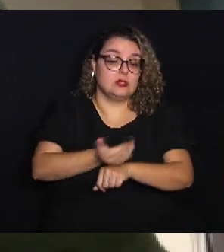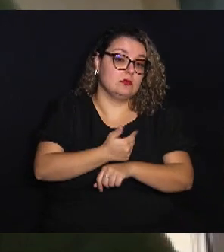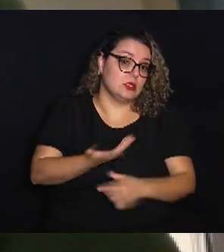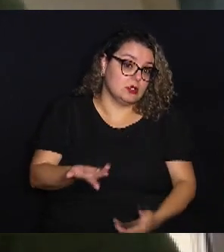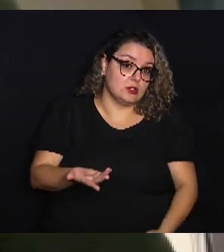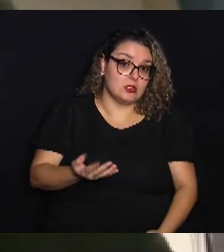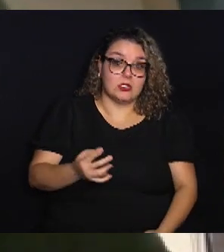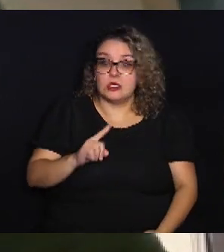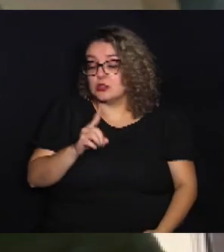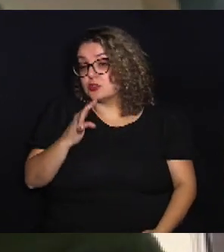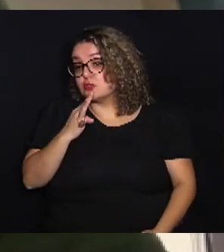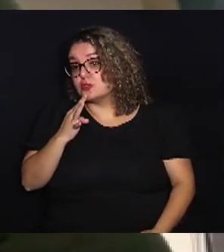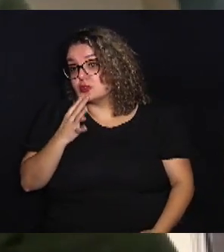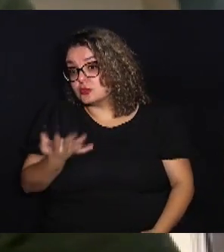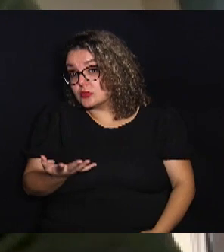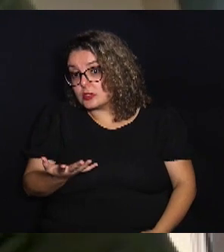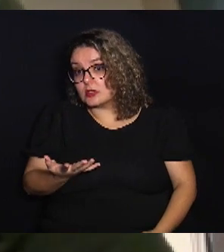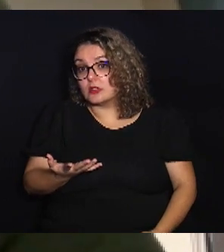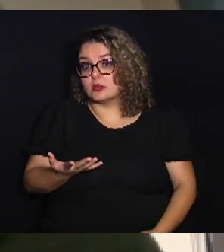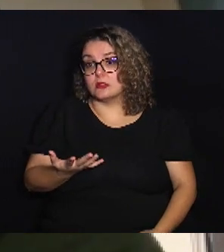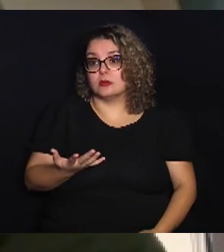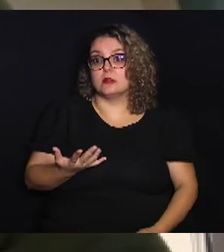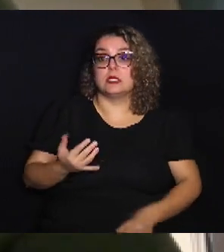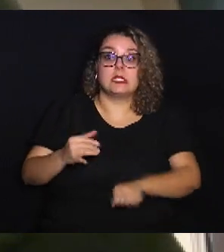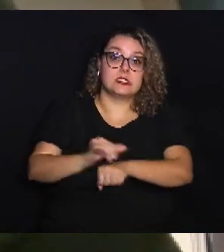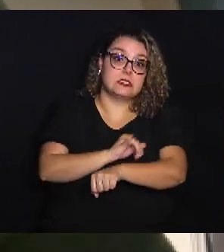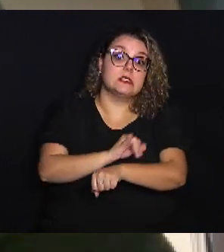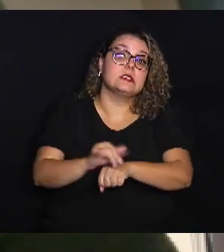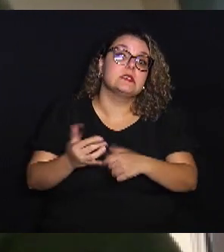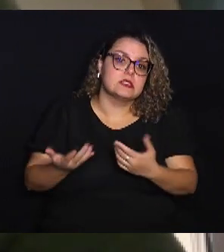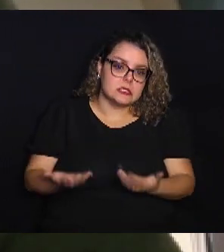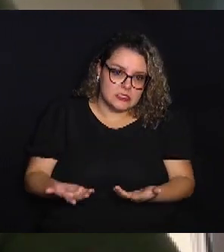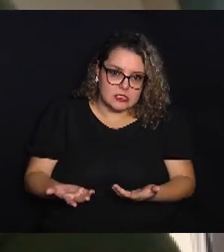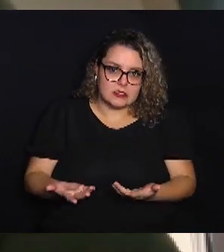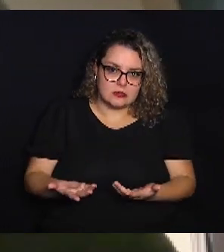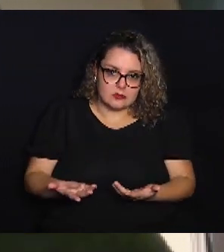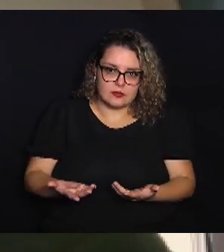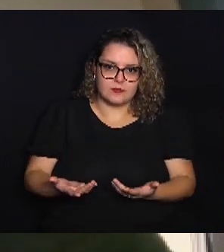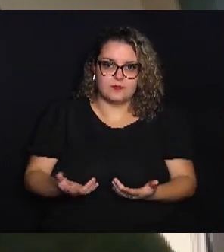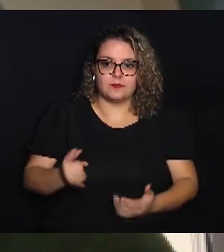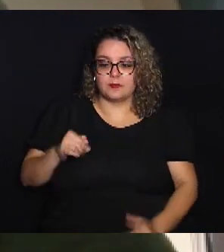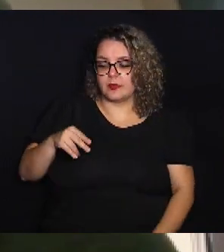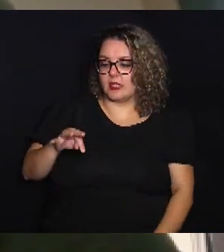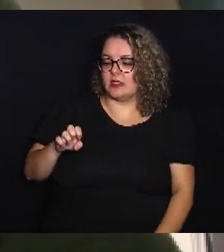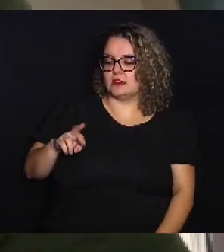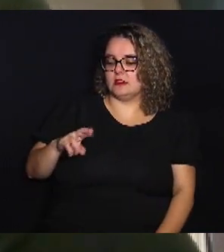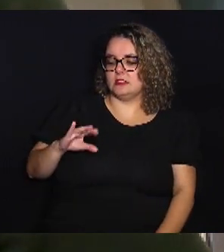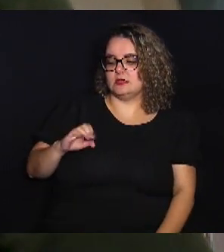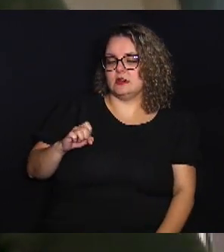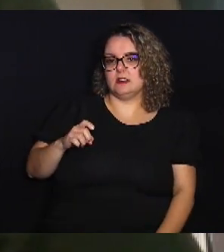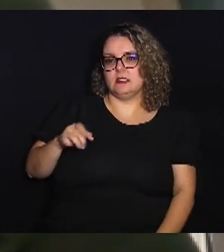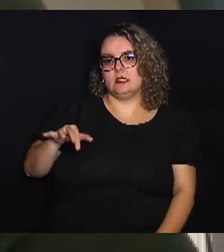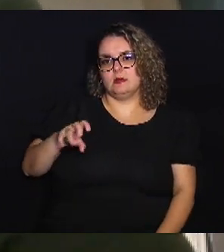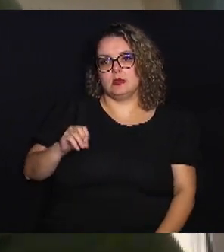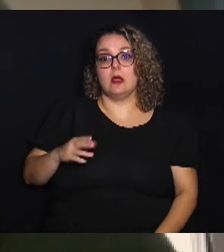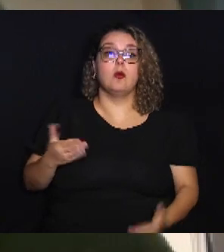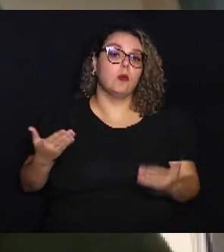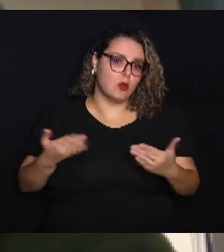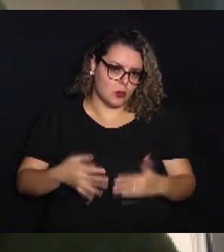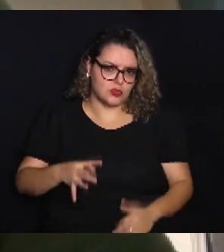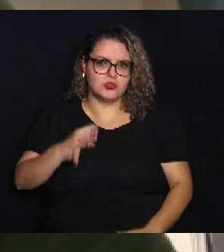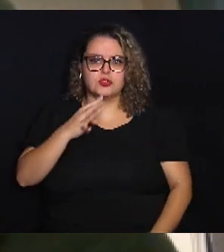Não conhecia esses mecanismos intercelebrais. Hoje em dia a gente